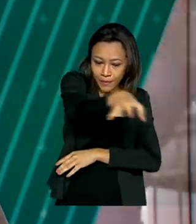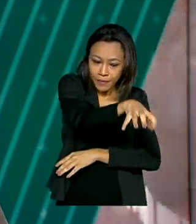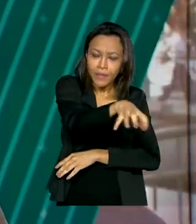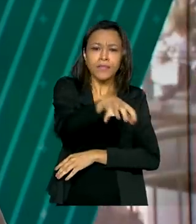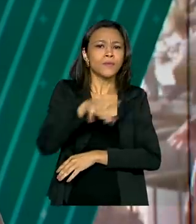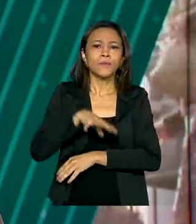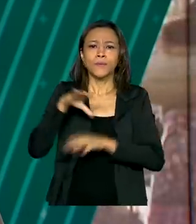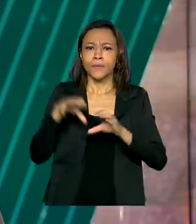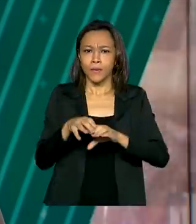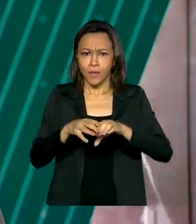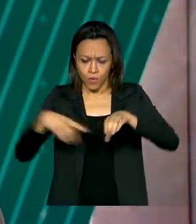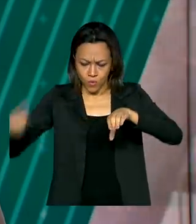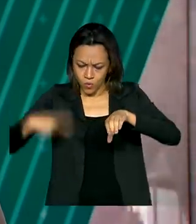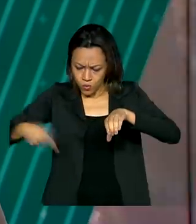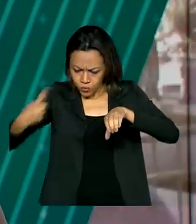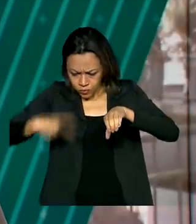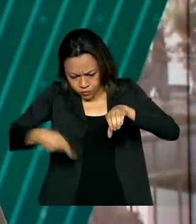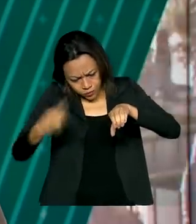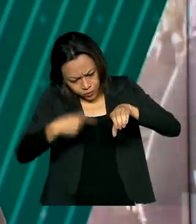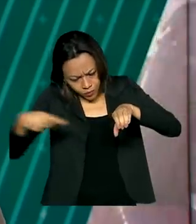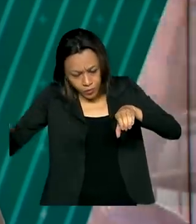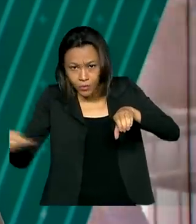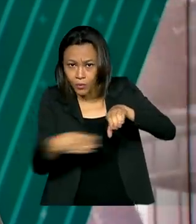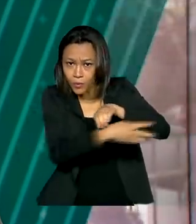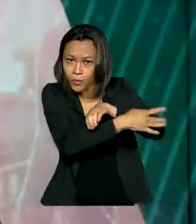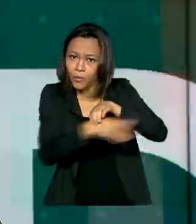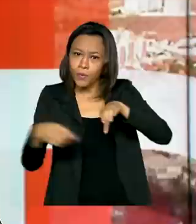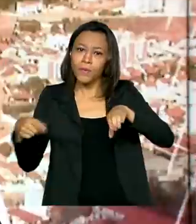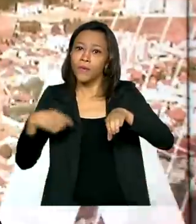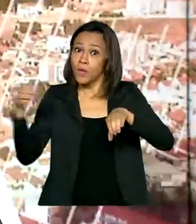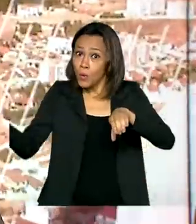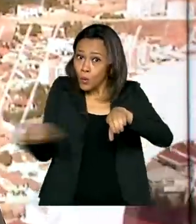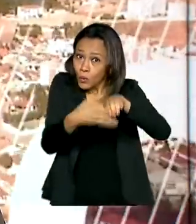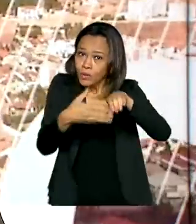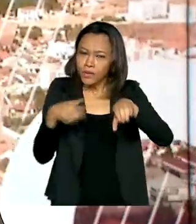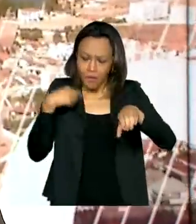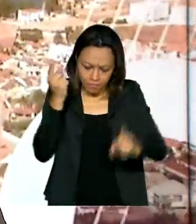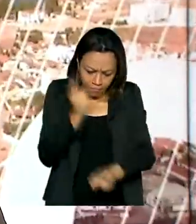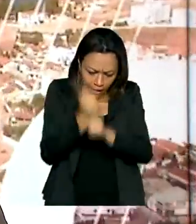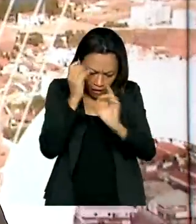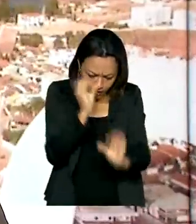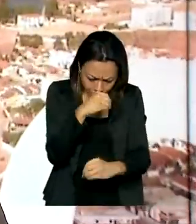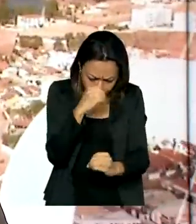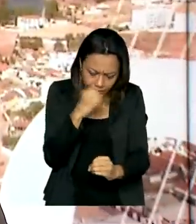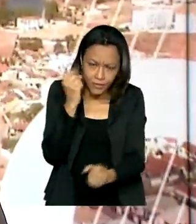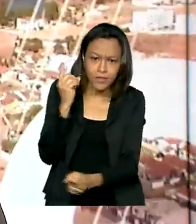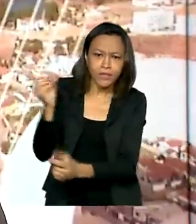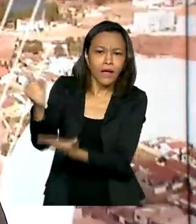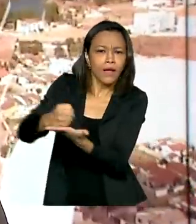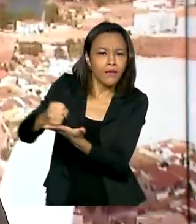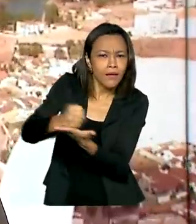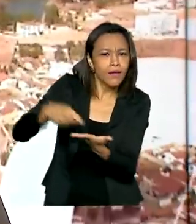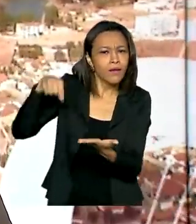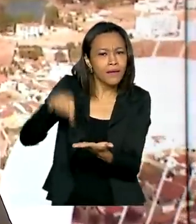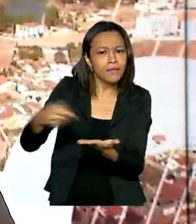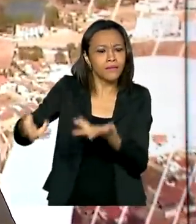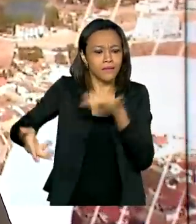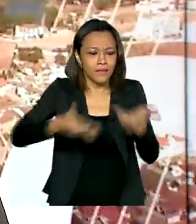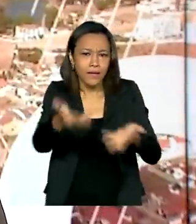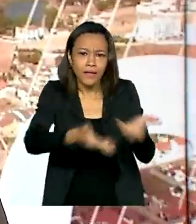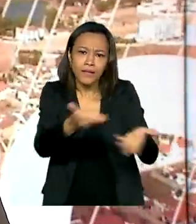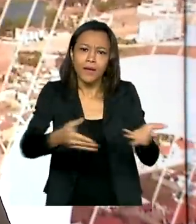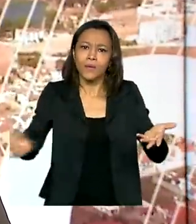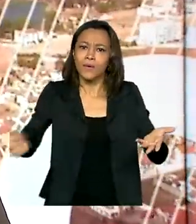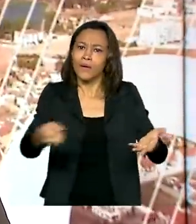acelerador de partículas é capaz de ajudar em várias descobertas científicas, inclusive de medicamentos capazes de tratar o novo